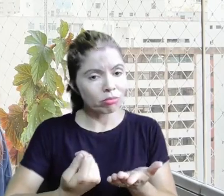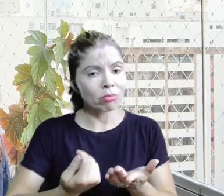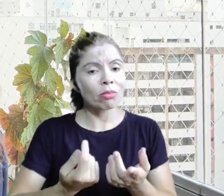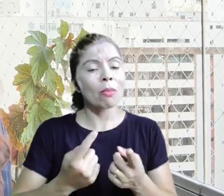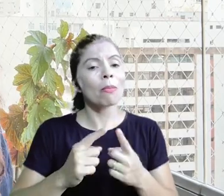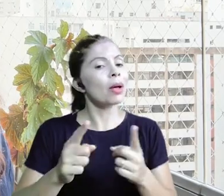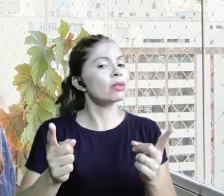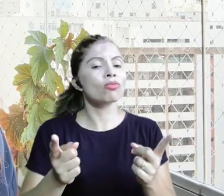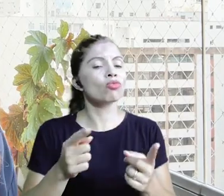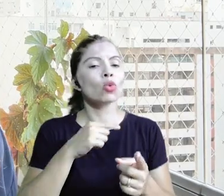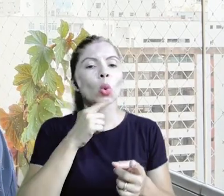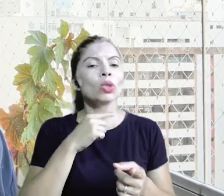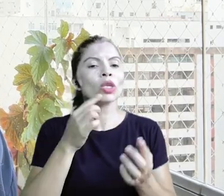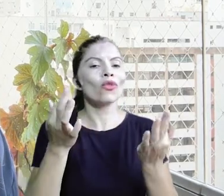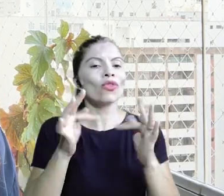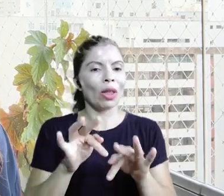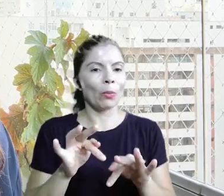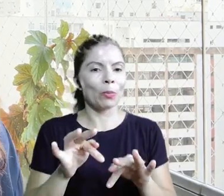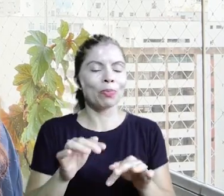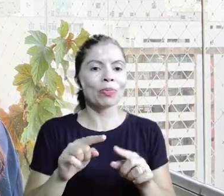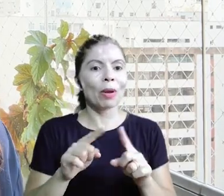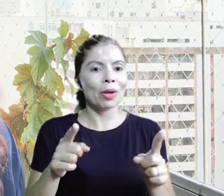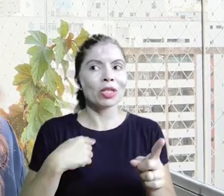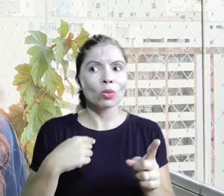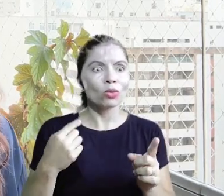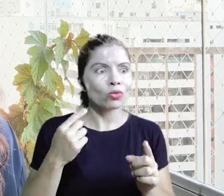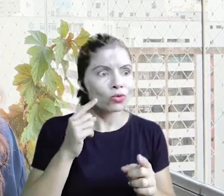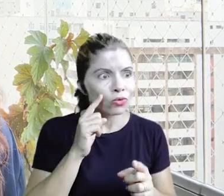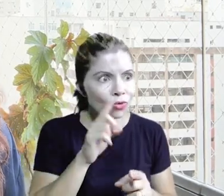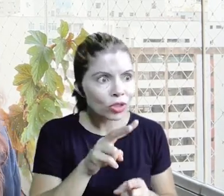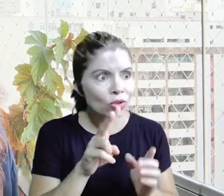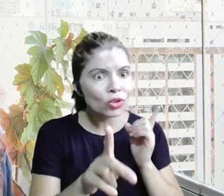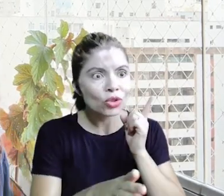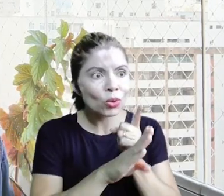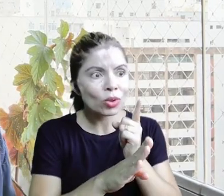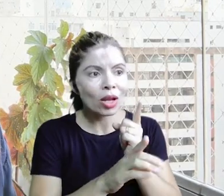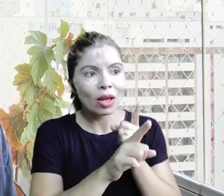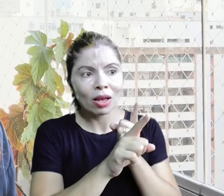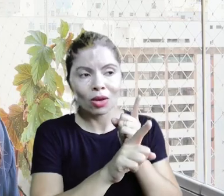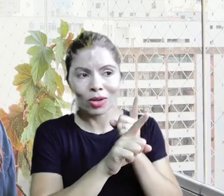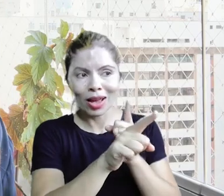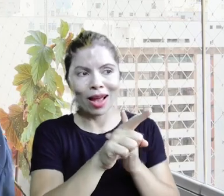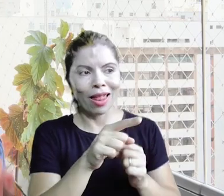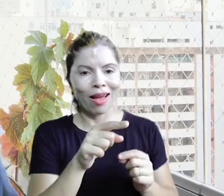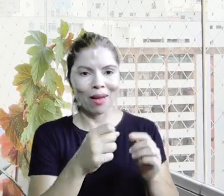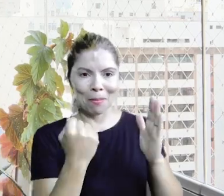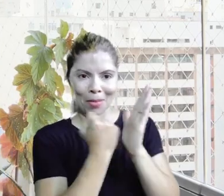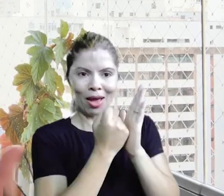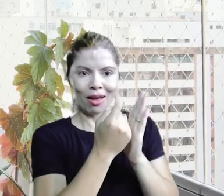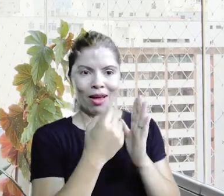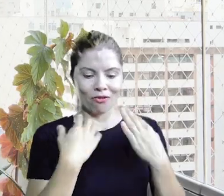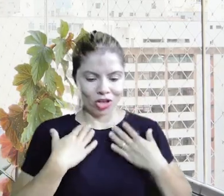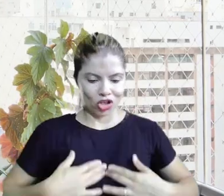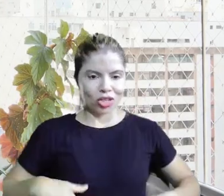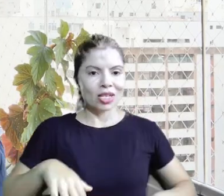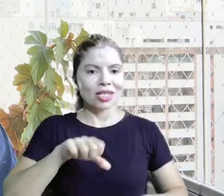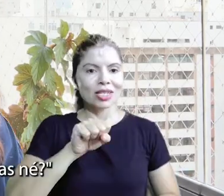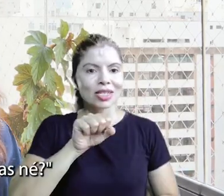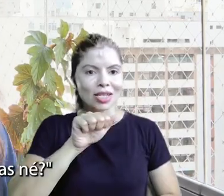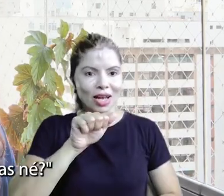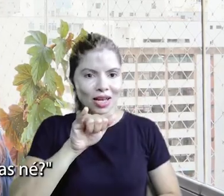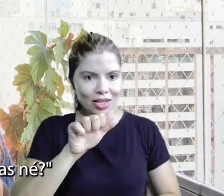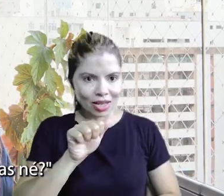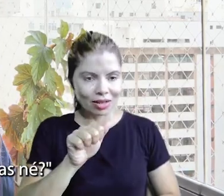e não foi para a final. E quando eu cheguei lá, eu vi a vestida de saia, e falei, nossa, está aqui na final